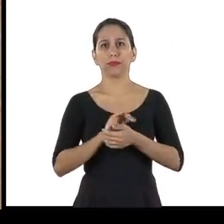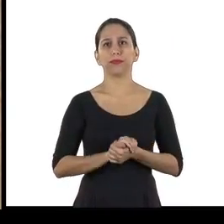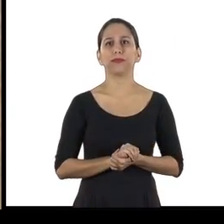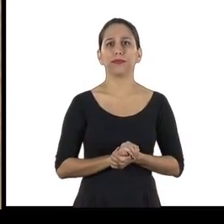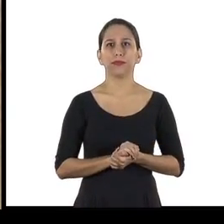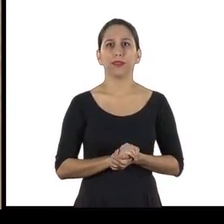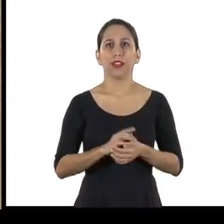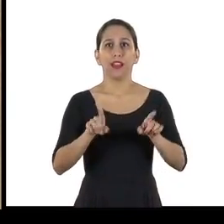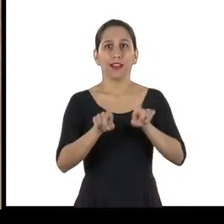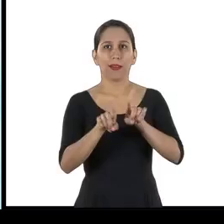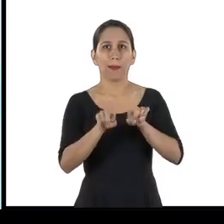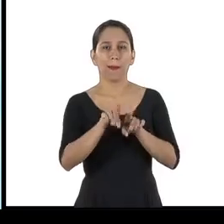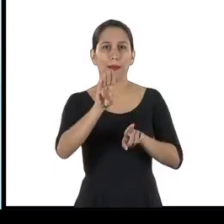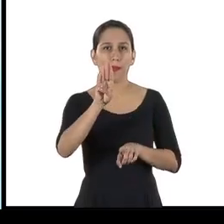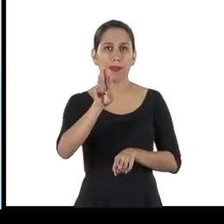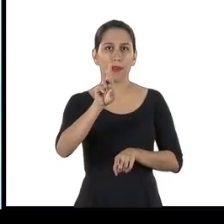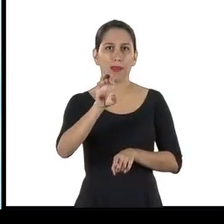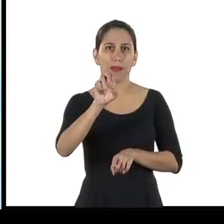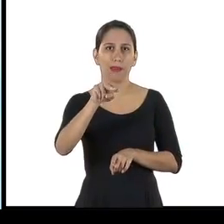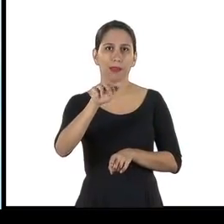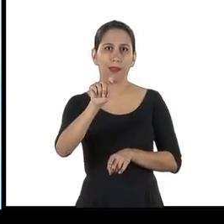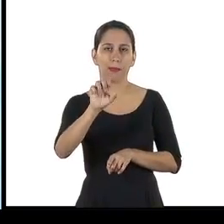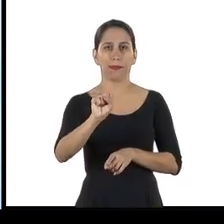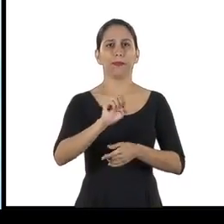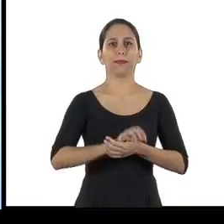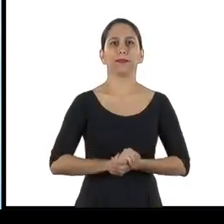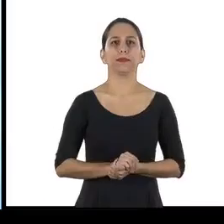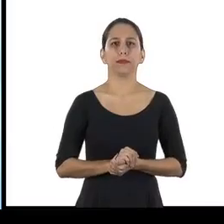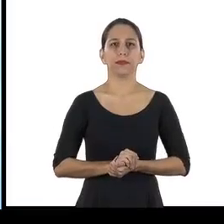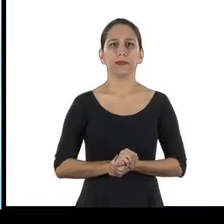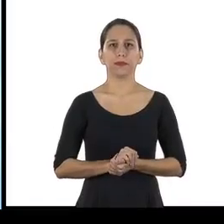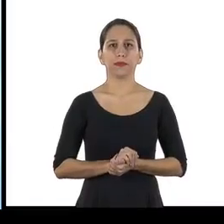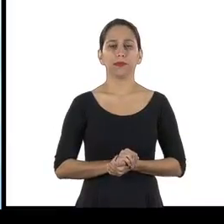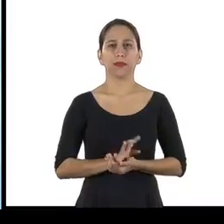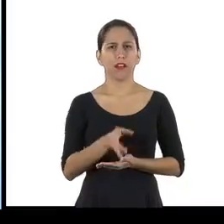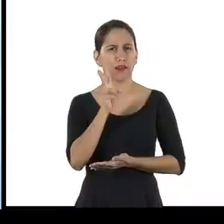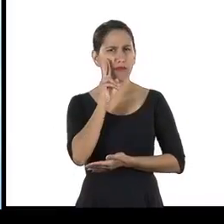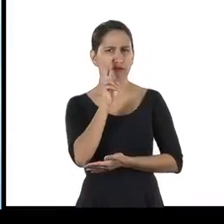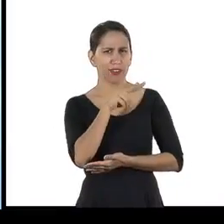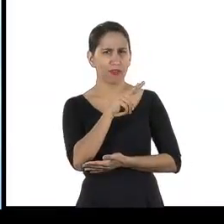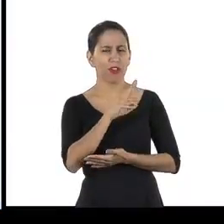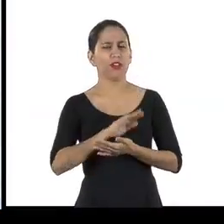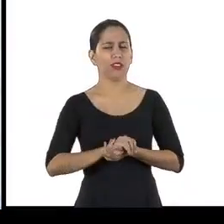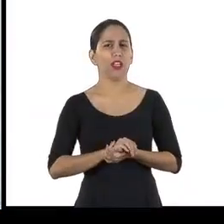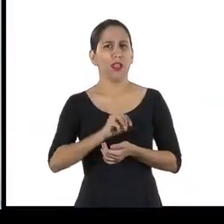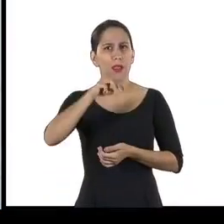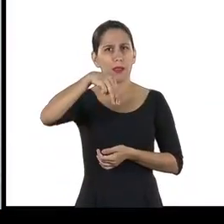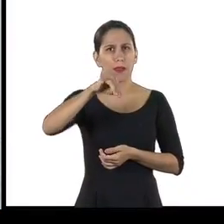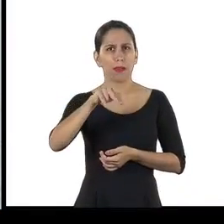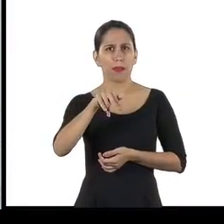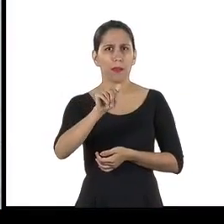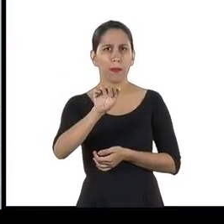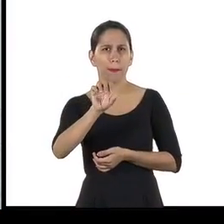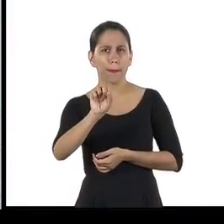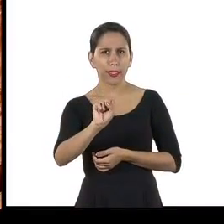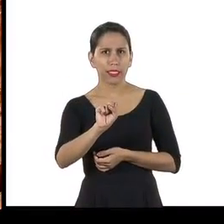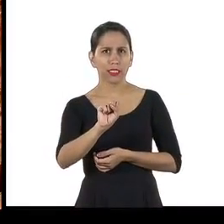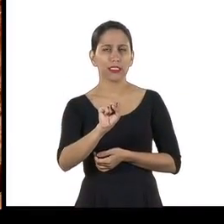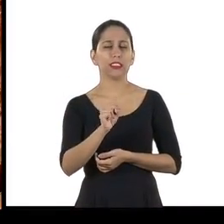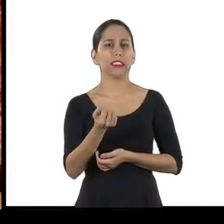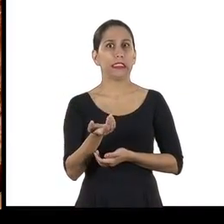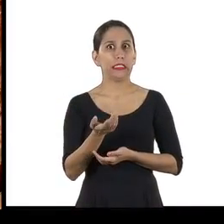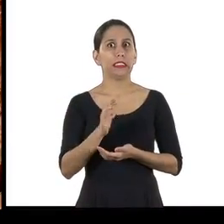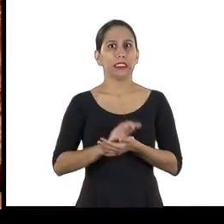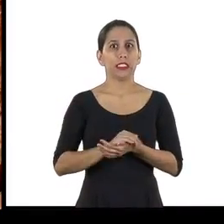acessos. Como você vê, nas minas de rochas ornamentais, boa parte do trabalho é feito em